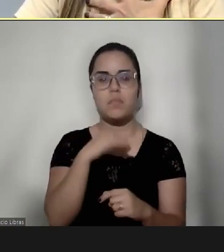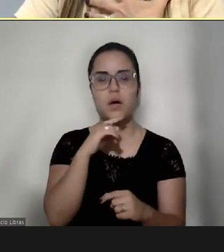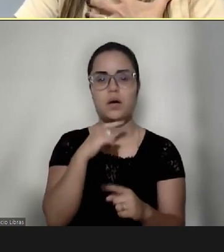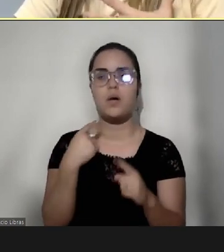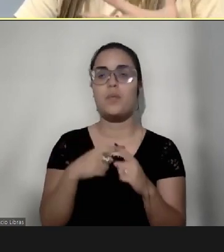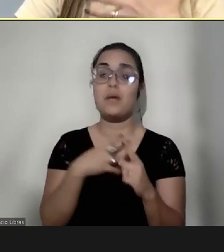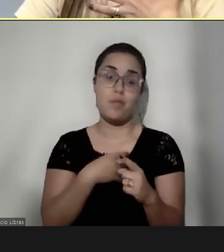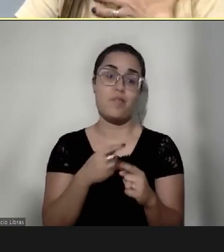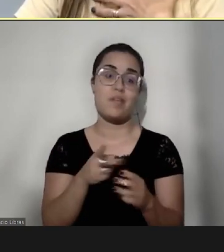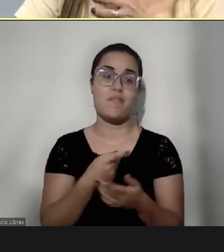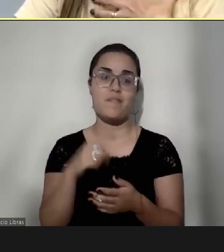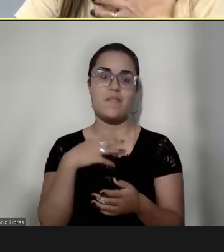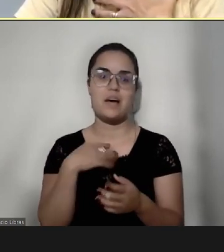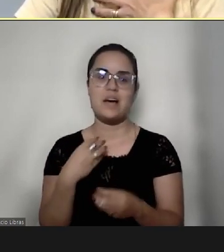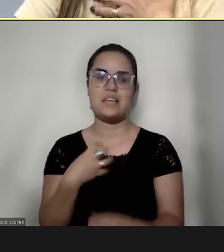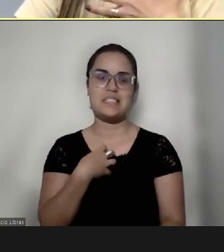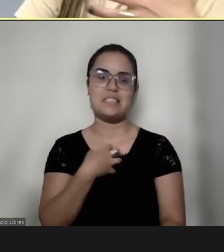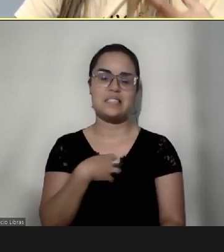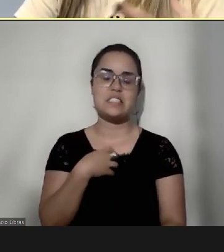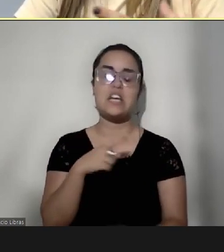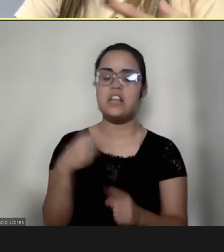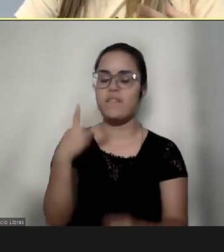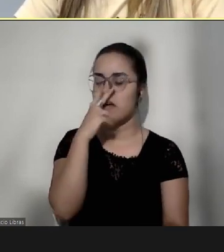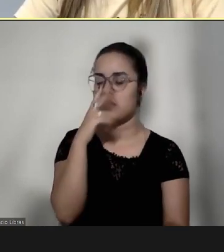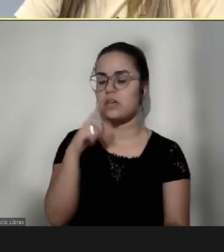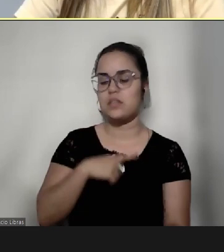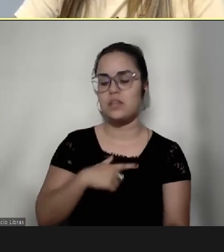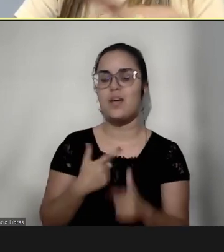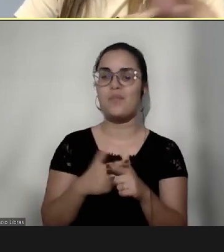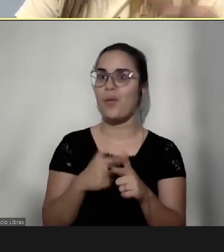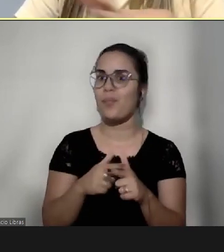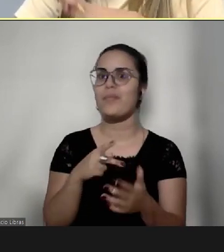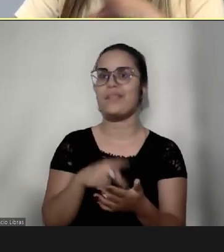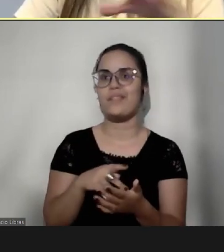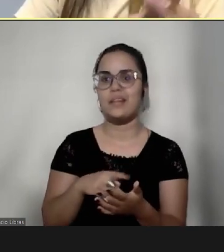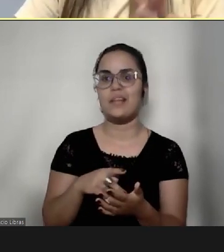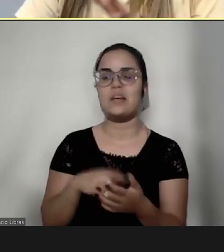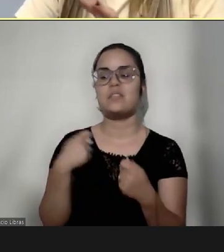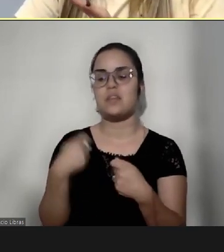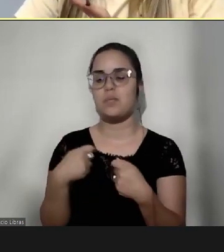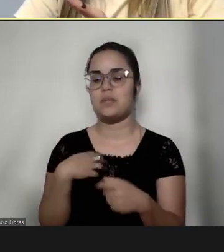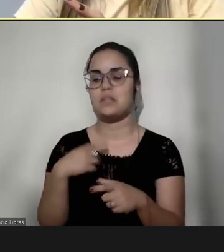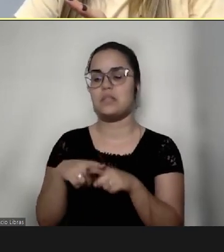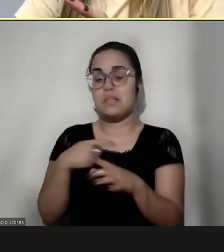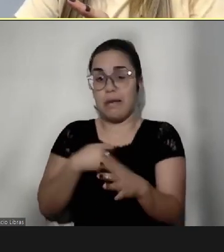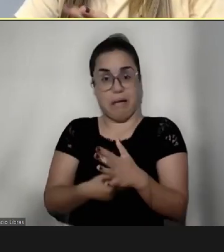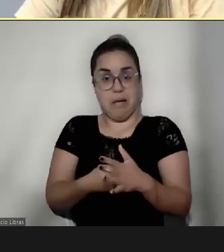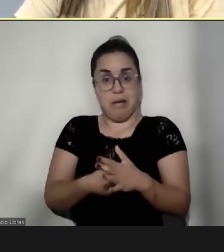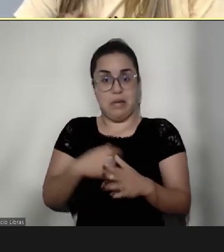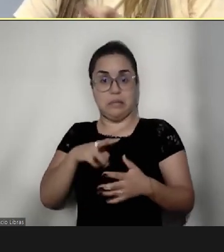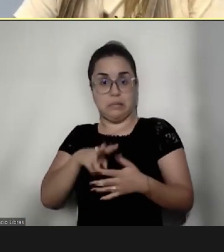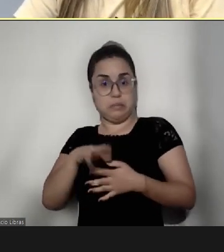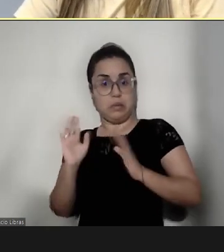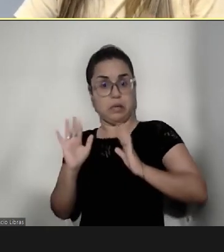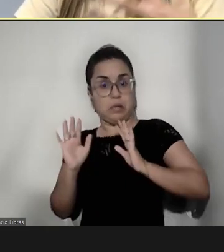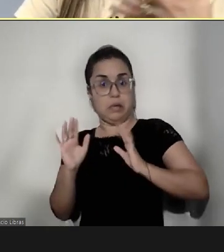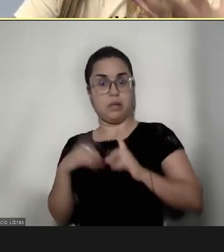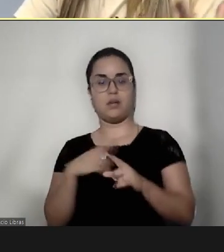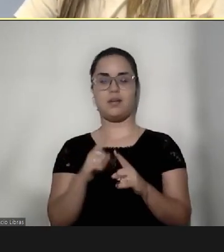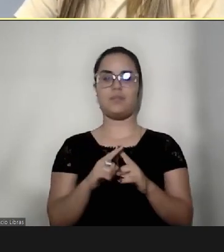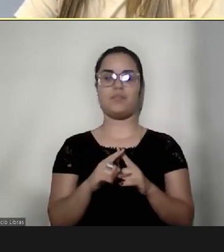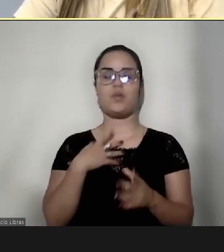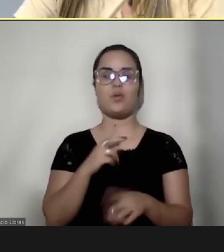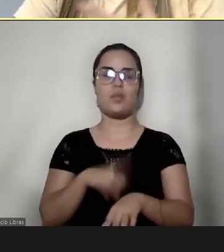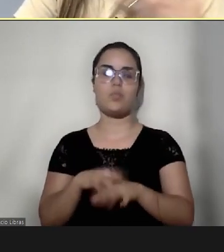assim, né, ele vai achar que tem algo realmente, que ele precisa ficar se defendendo ali o tempo inteiro, e com essa